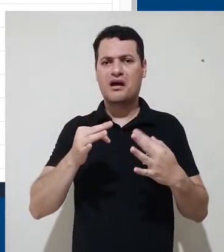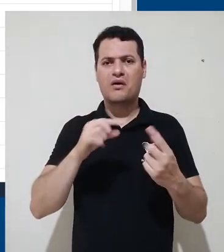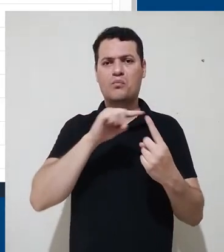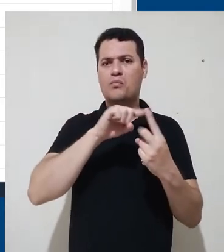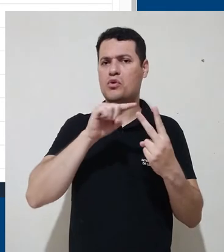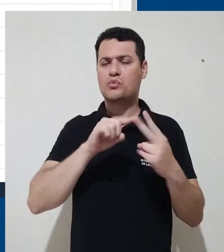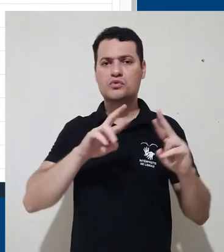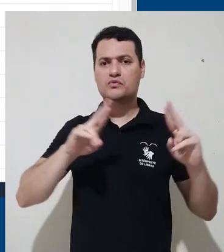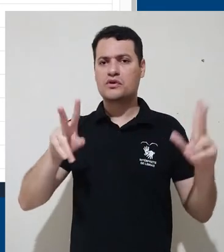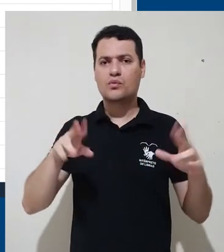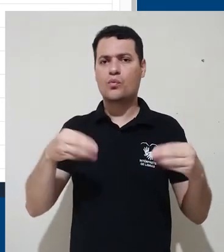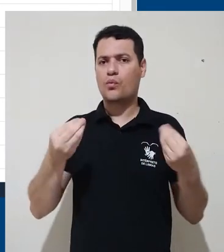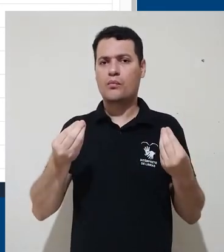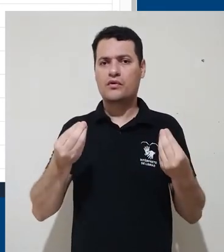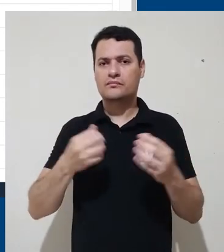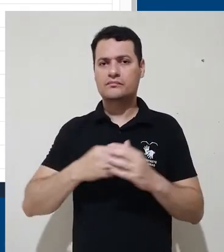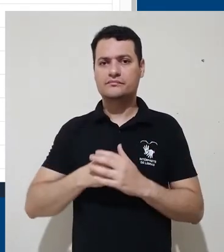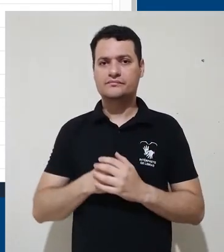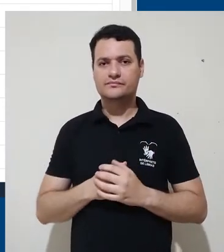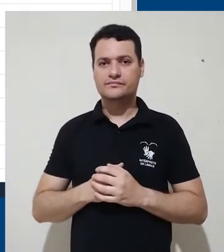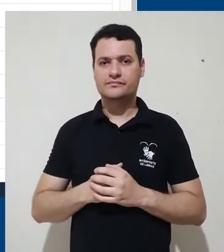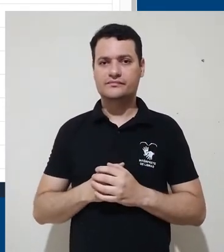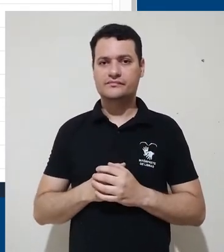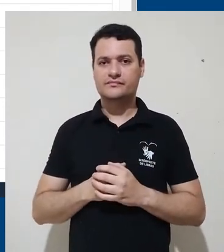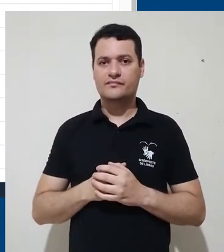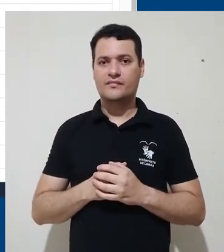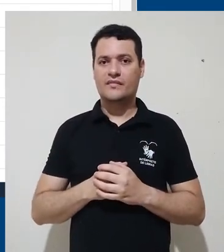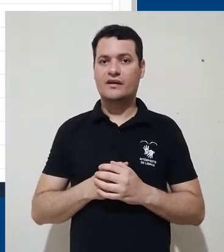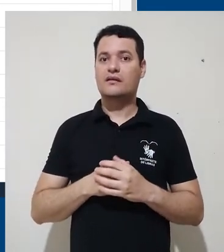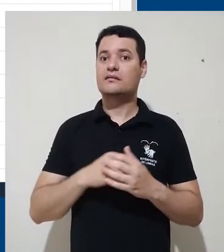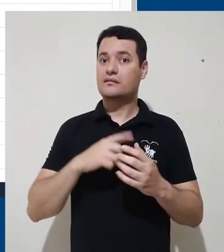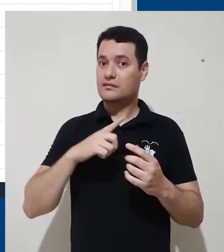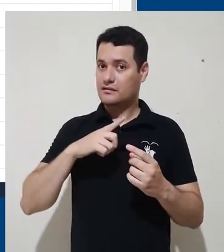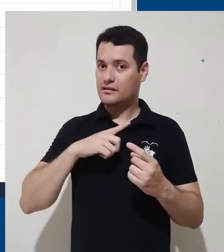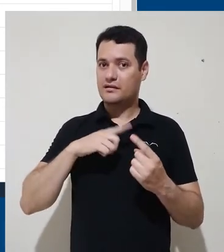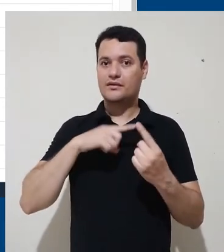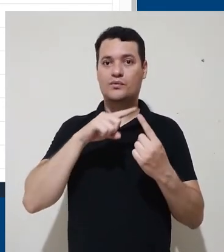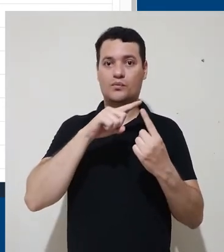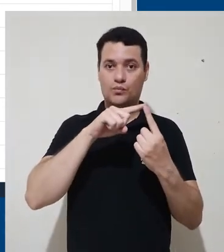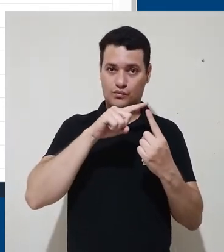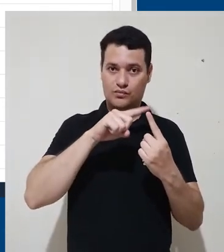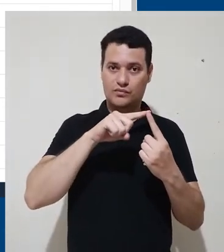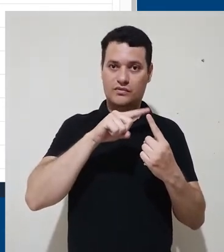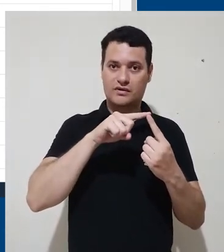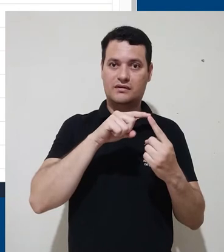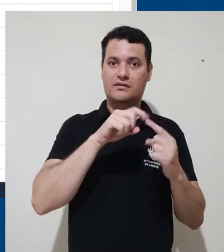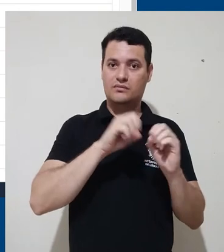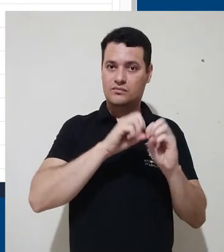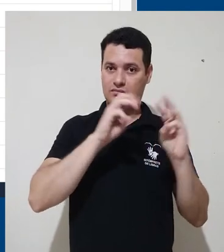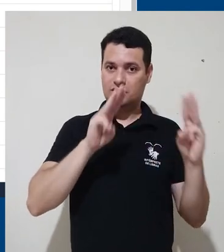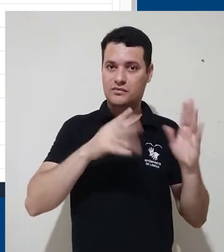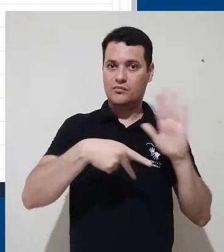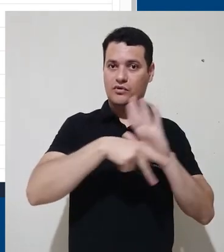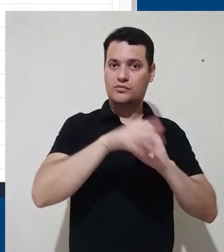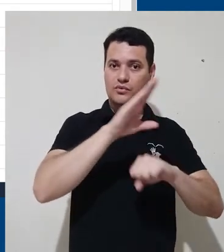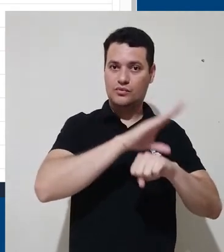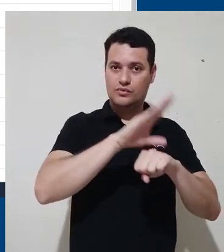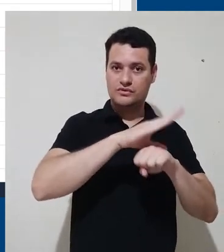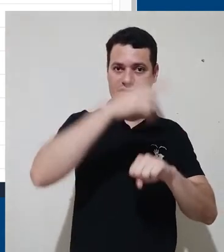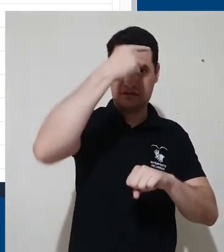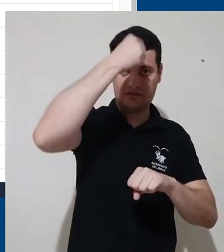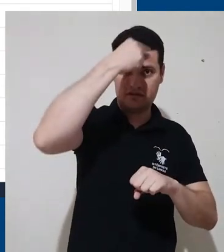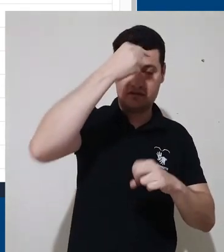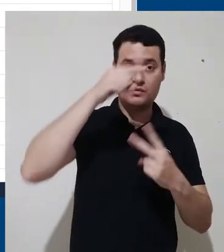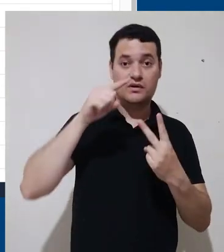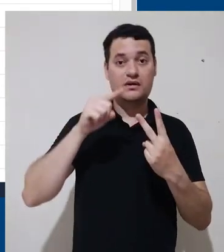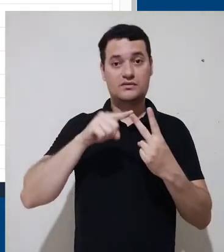diferenças entre as duas. Título vídeo anterior, nós temos uma plataforma para os cursos de graduação e nós temos uma